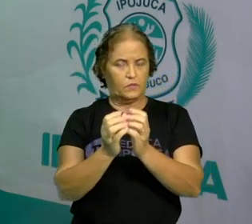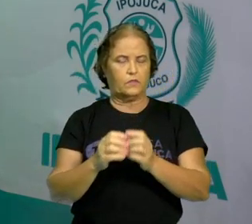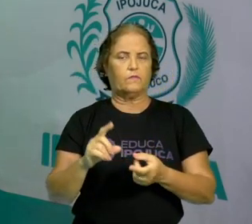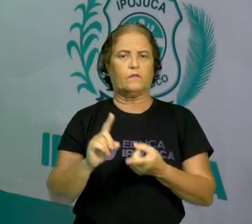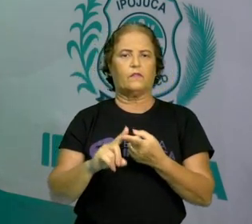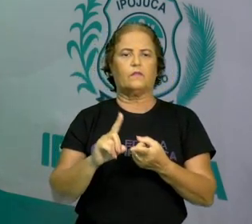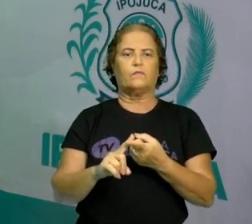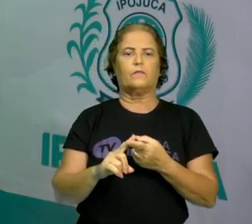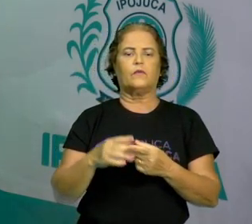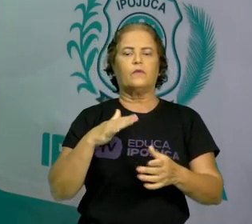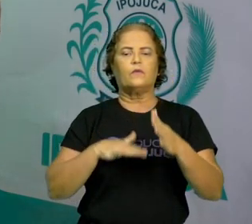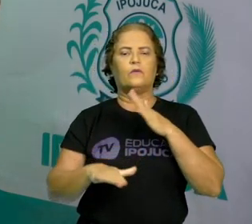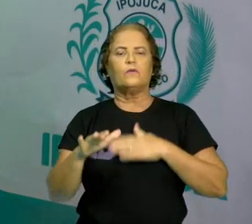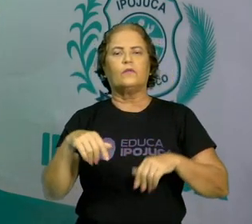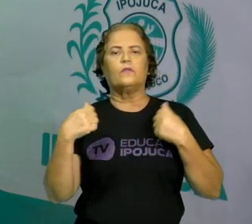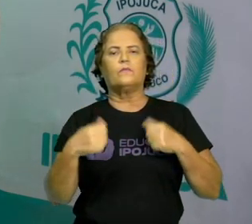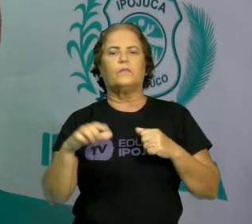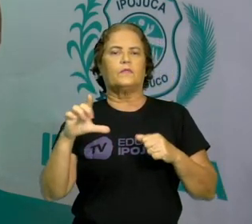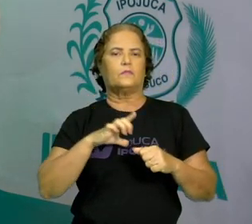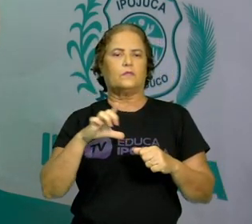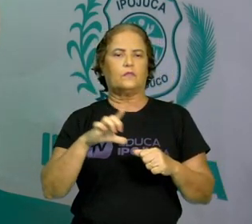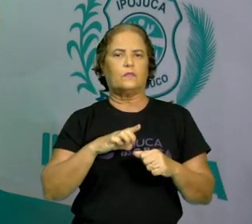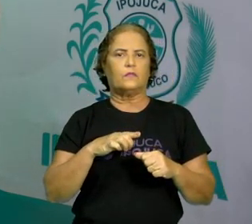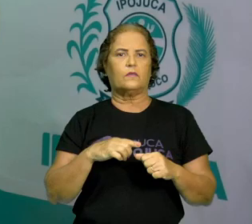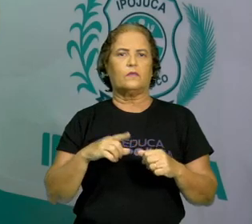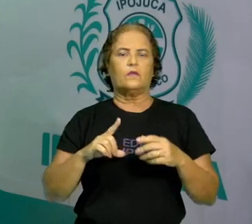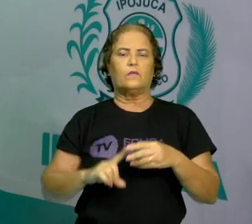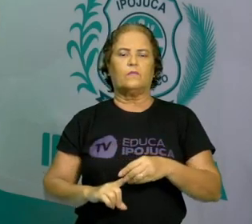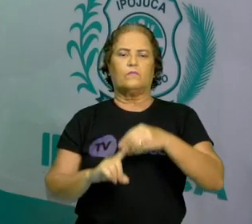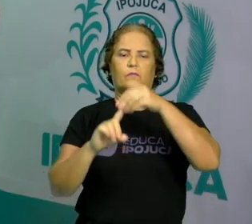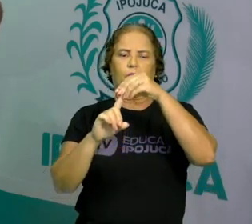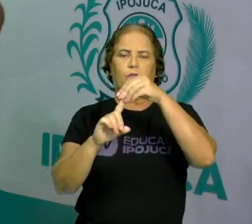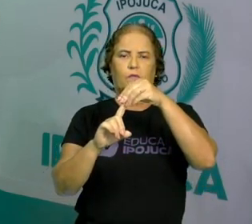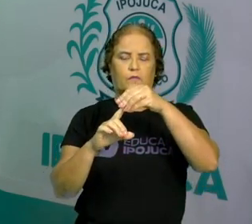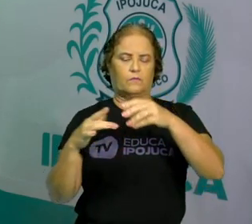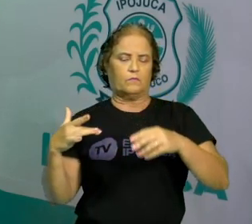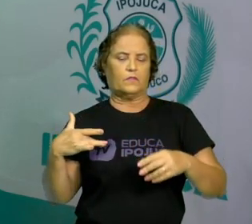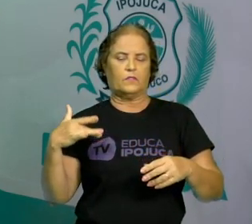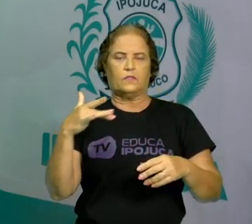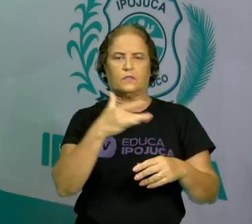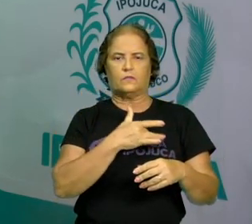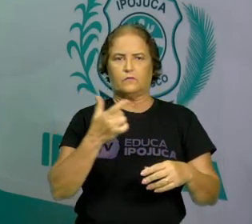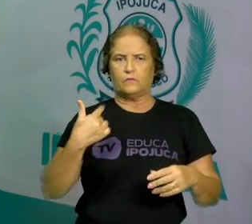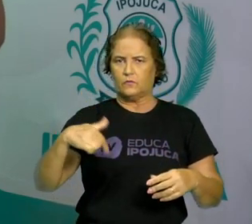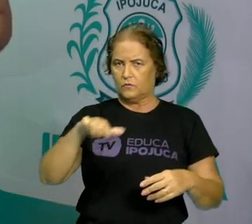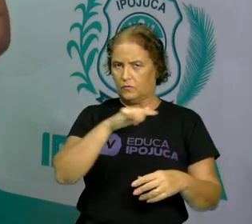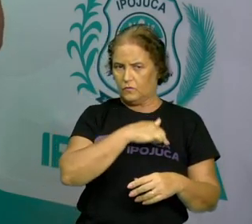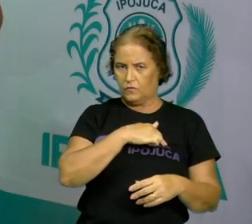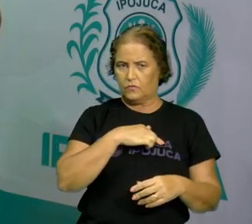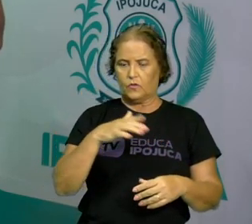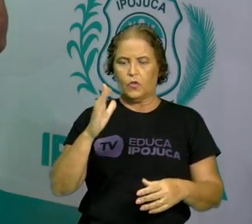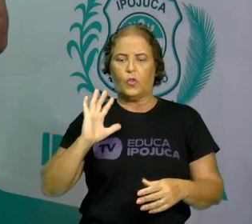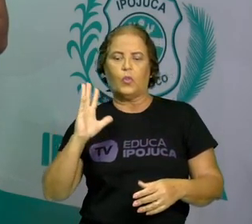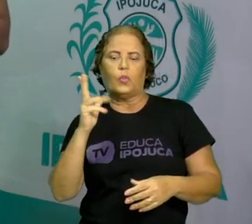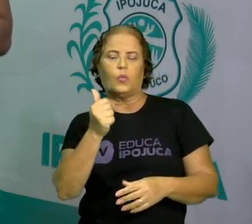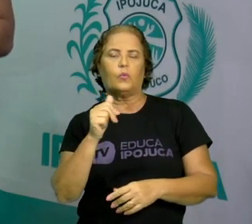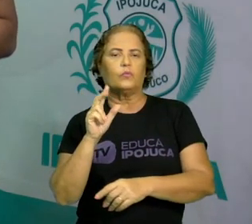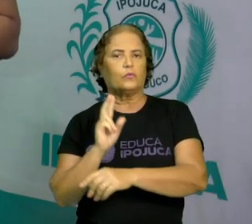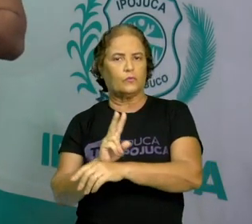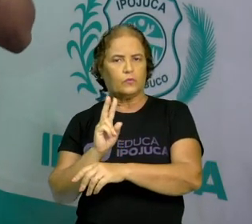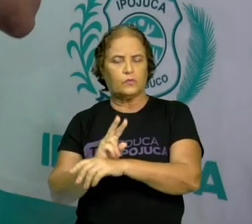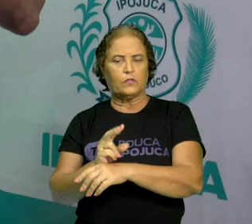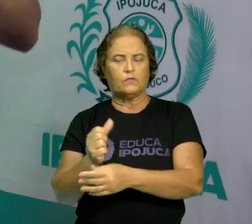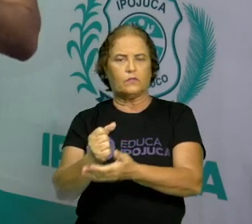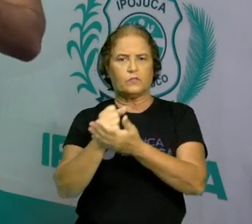que a gente deve ter e, principalmente, em relação à nossa saúde. Todos esses cuidados vão contribuir para a nossa saúde.